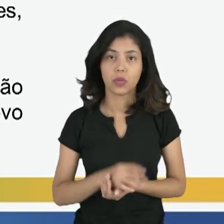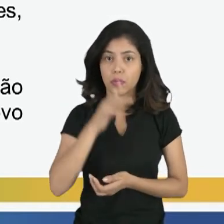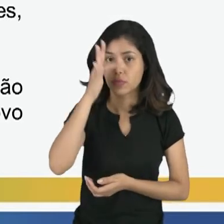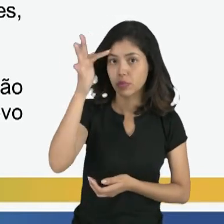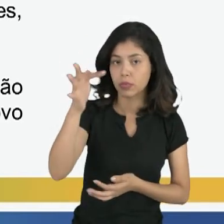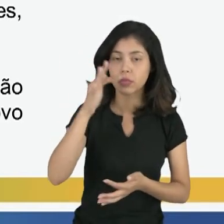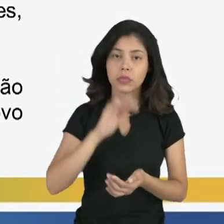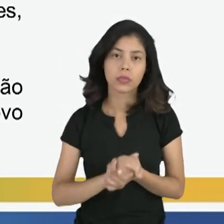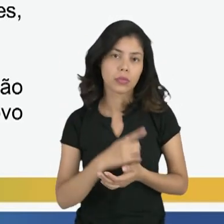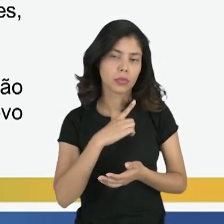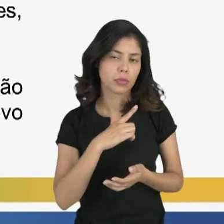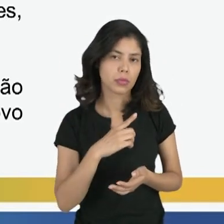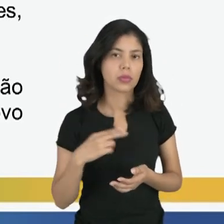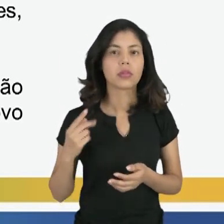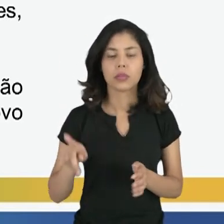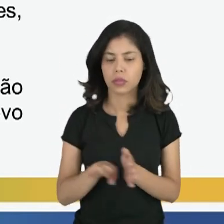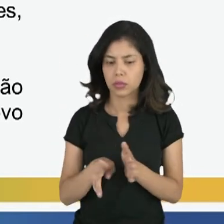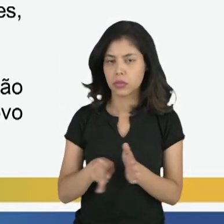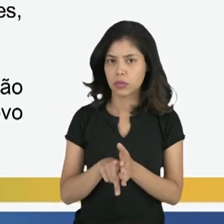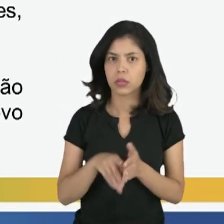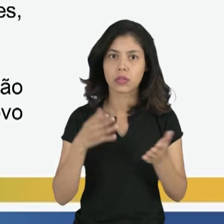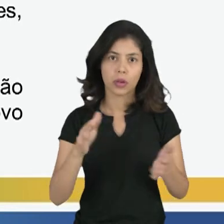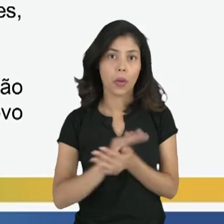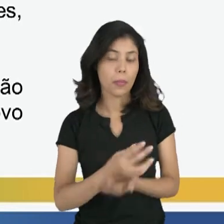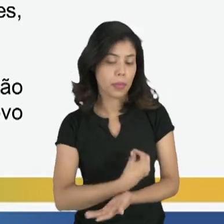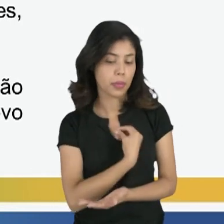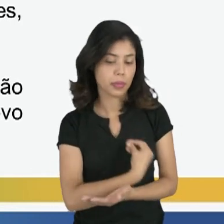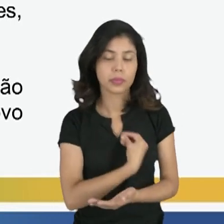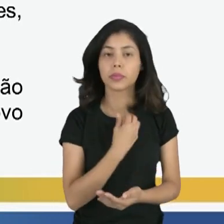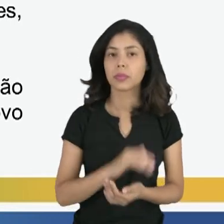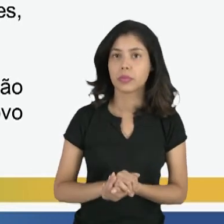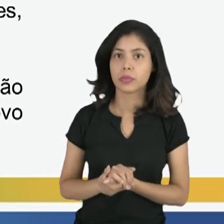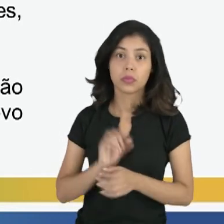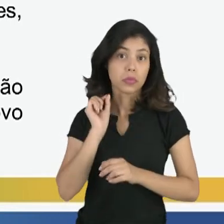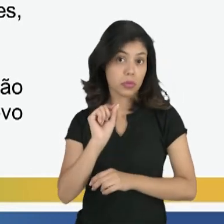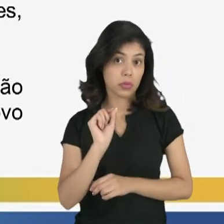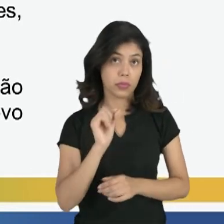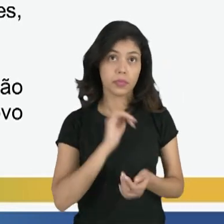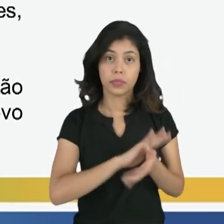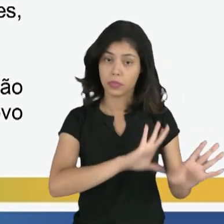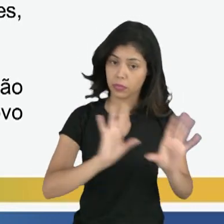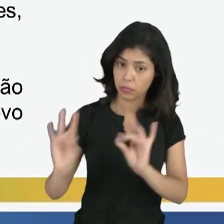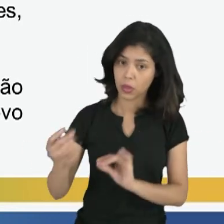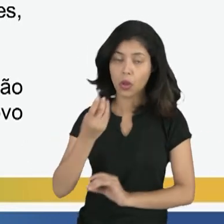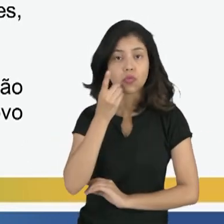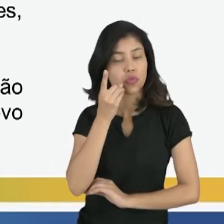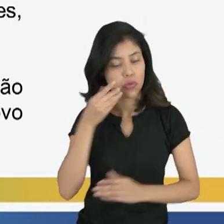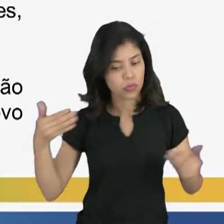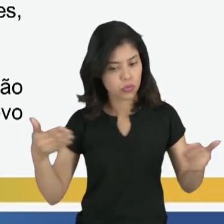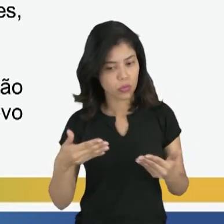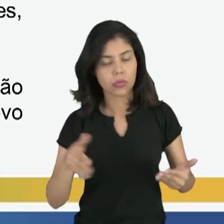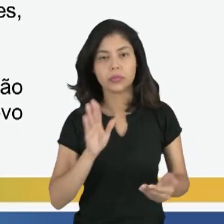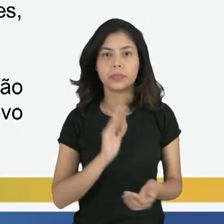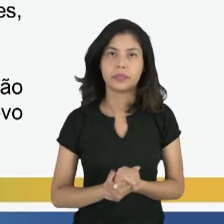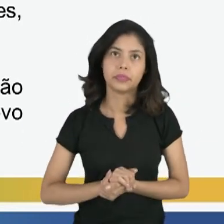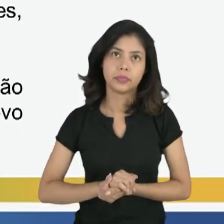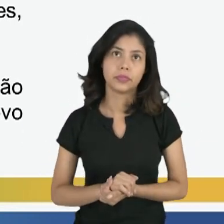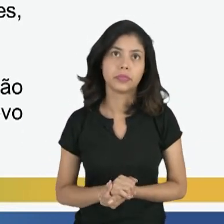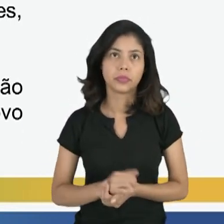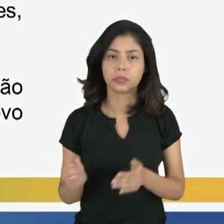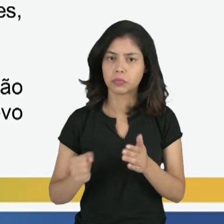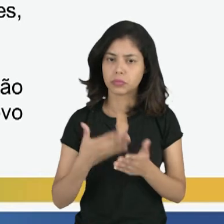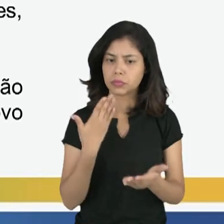futuro nos reserva e recebemos como um presente o que quer que nos traga o dia de hoje. Então, muito